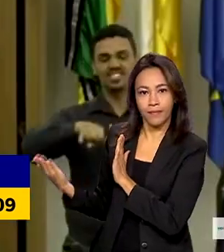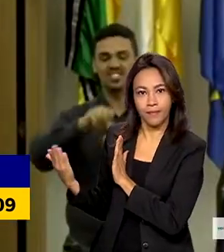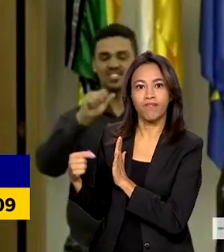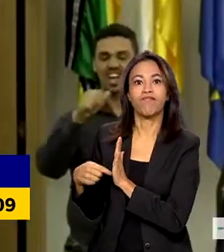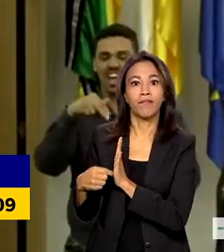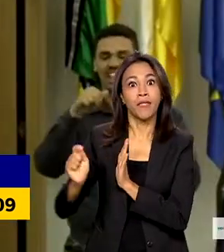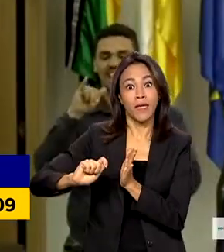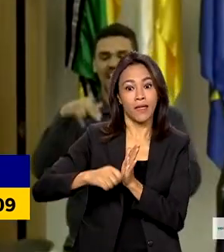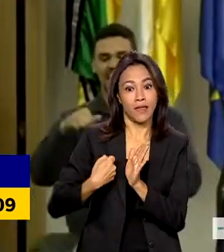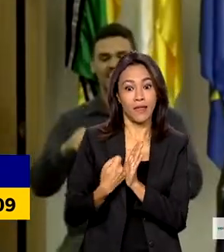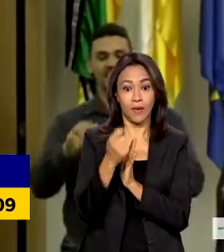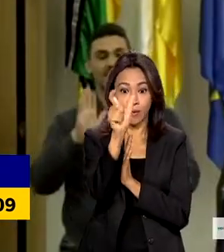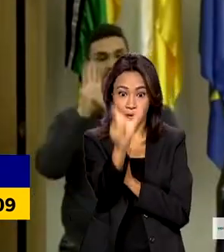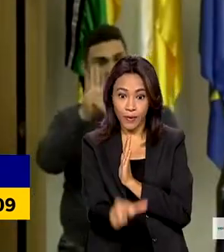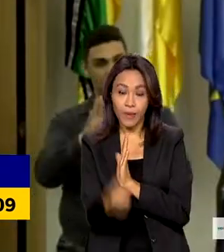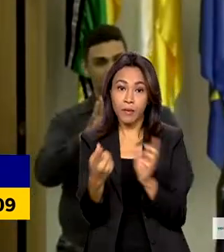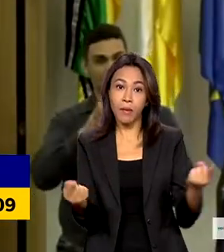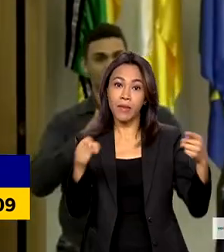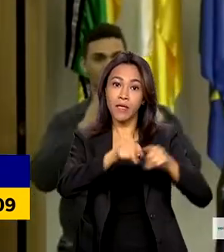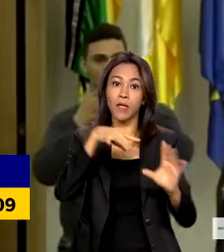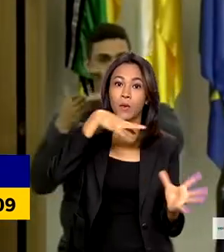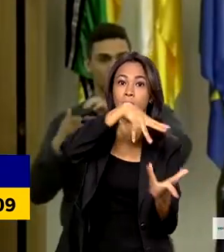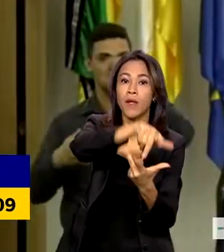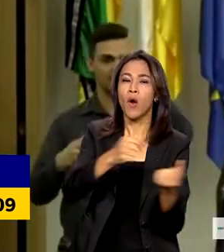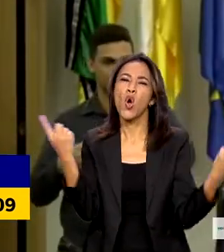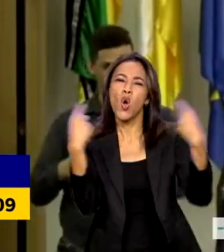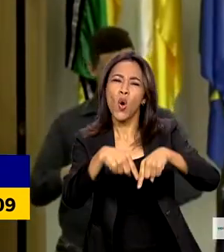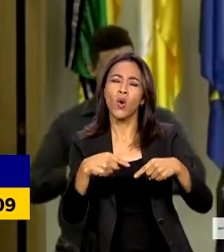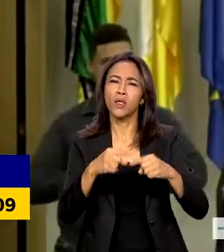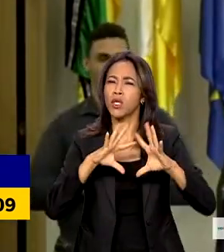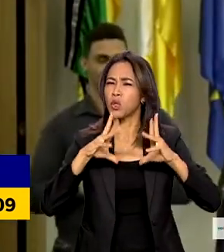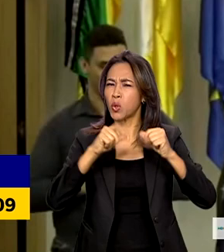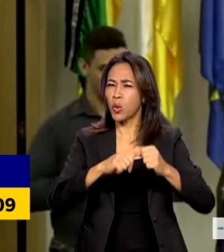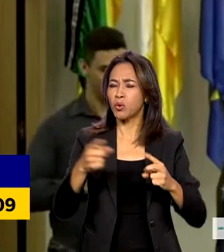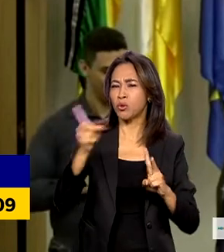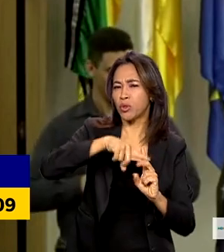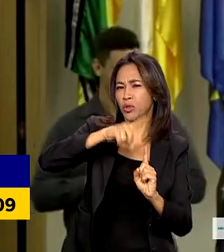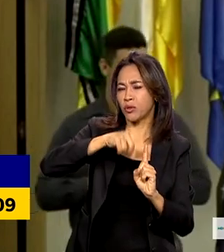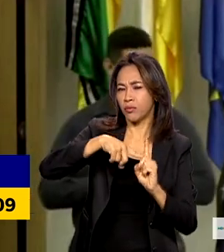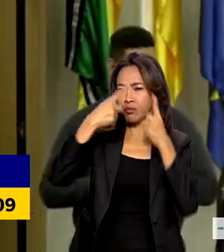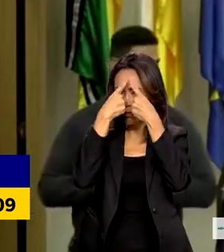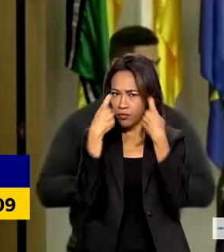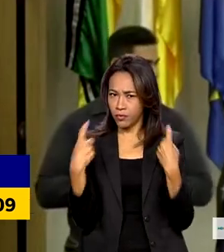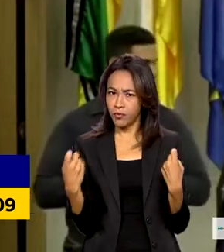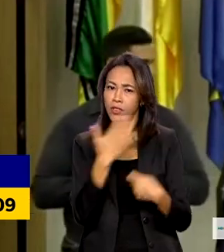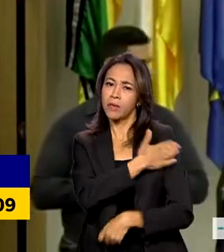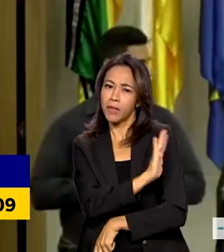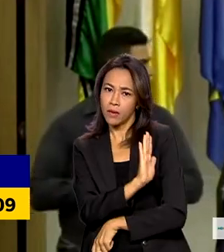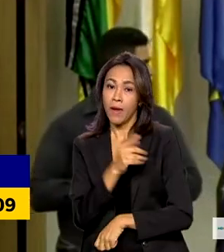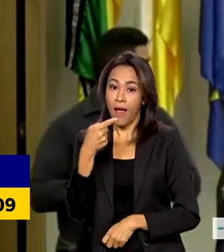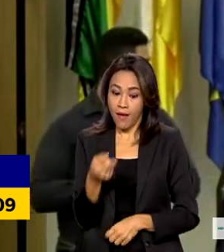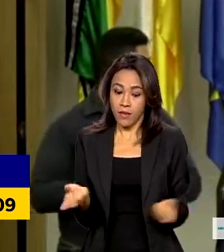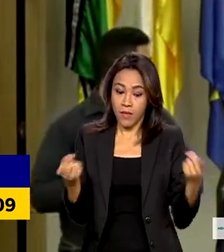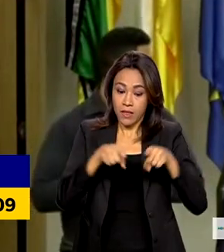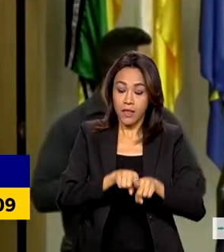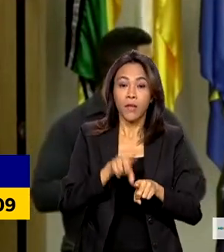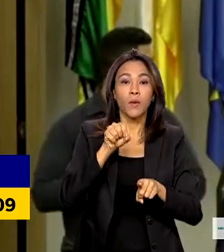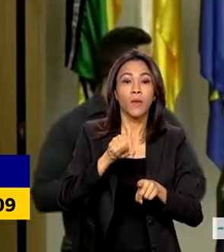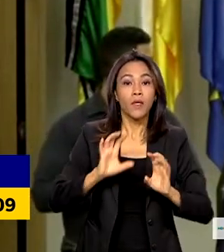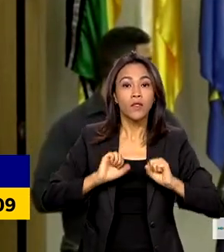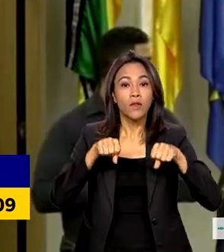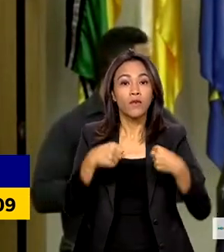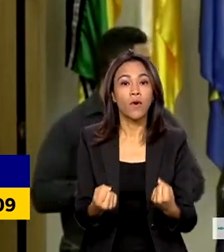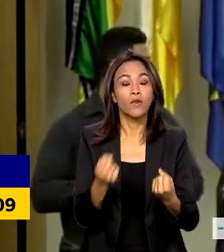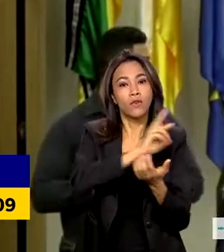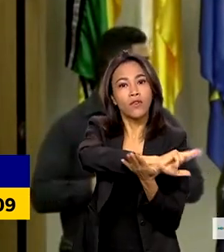e a assinatura de uma parceria global contra todas as formas de discriminação. Essa parceria prevê esforços